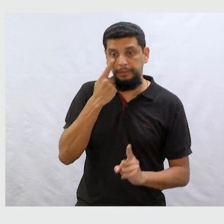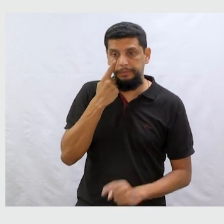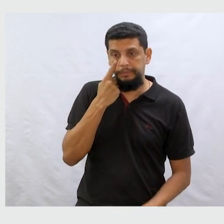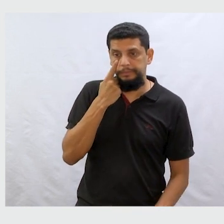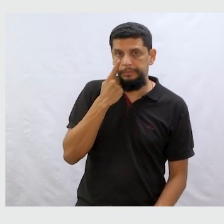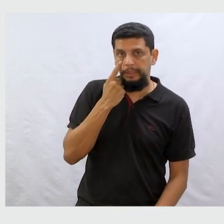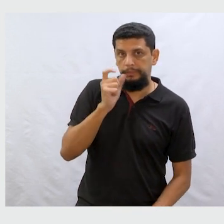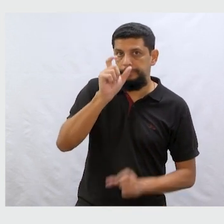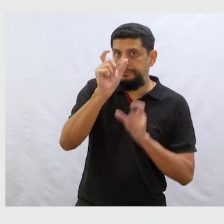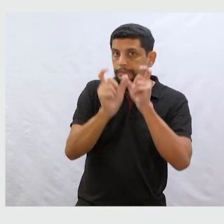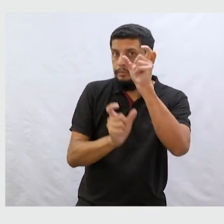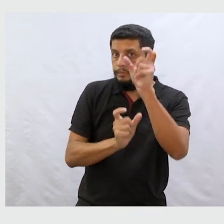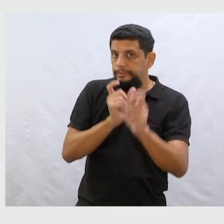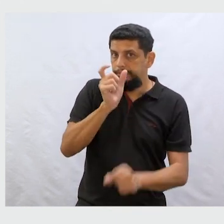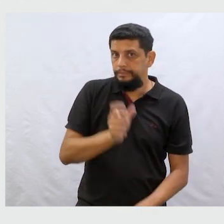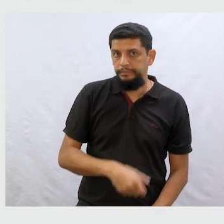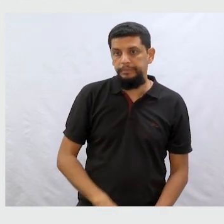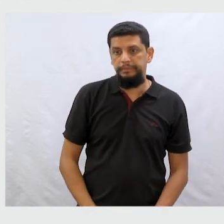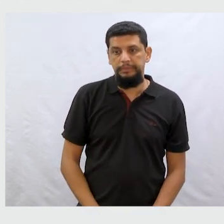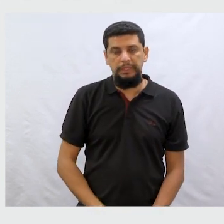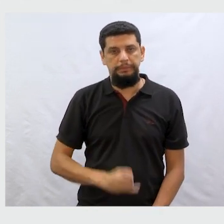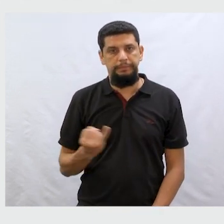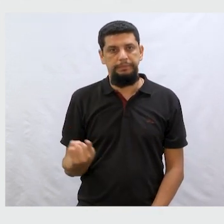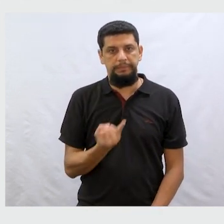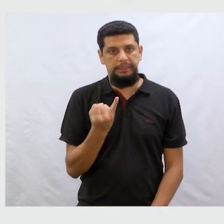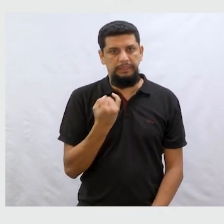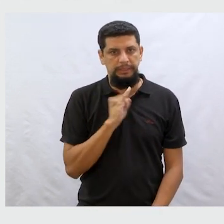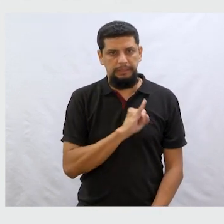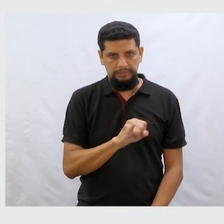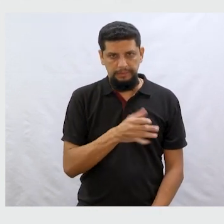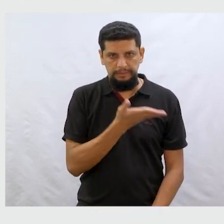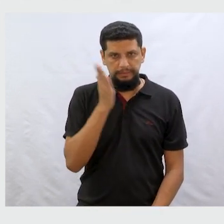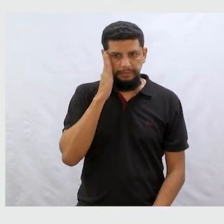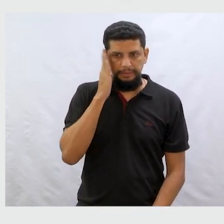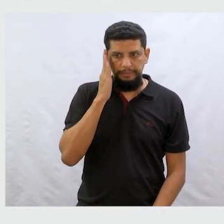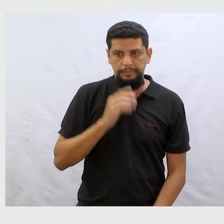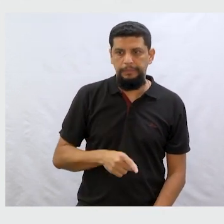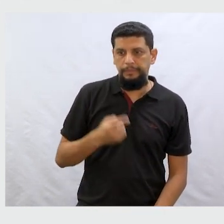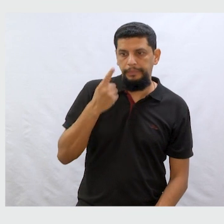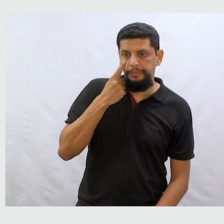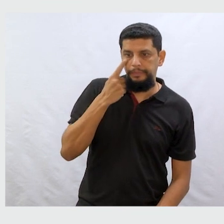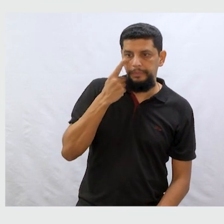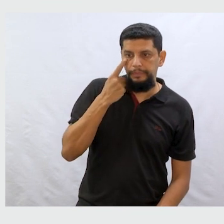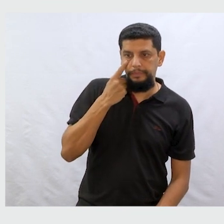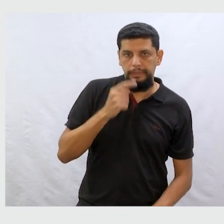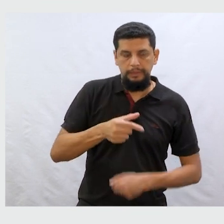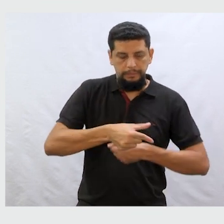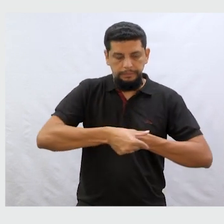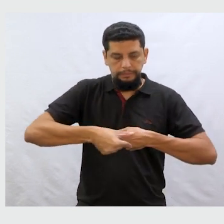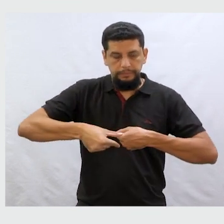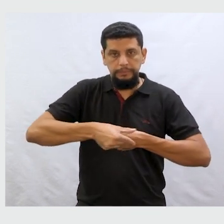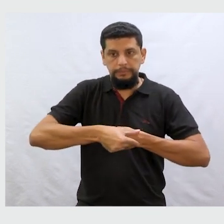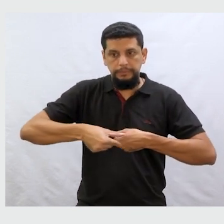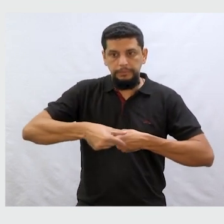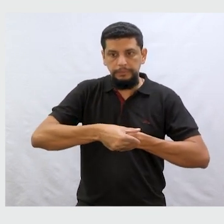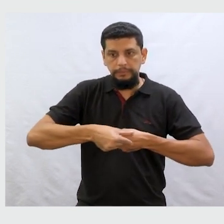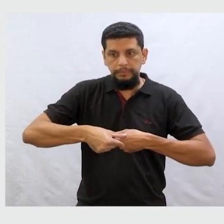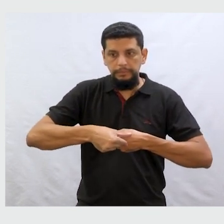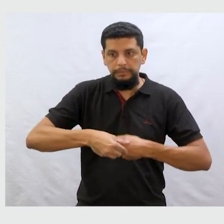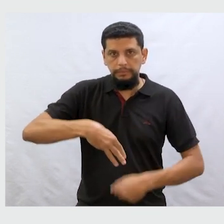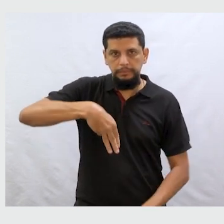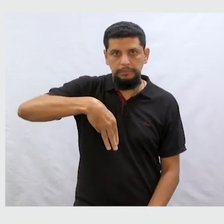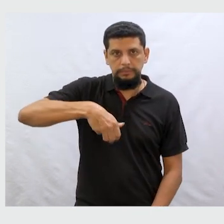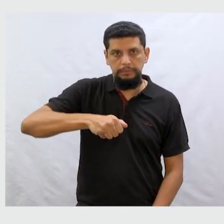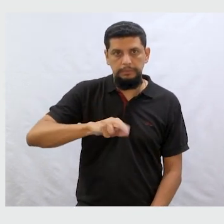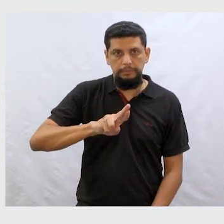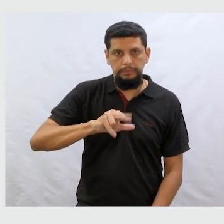vamos falar um pouquinho dessas pessoas? Elas são bem importantes e vocês sabem disso. Olha só. A autora, ela é